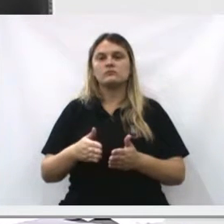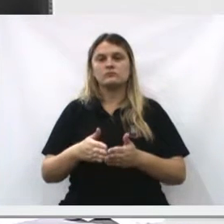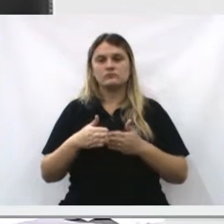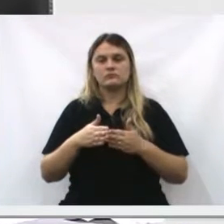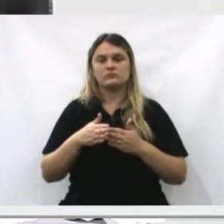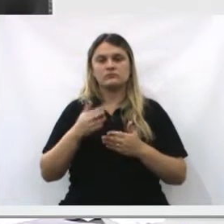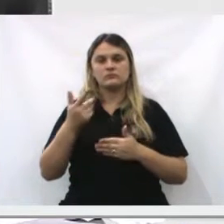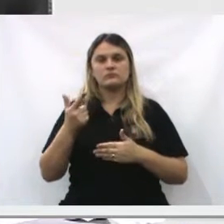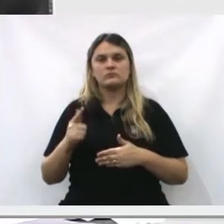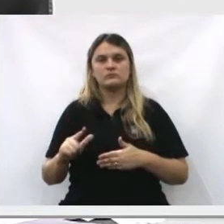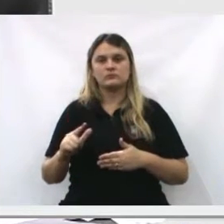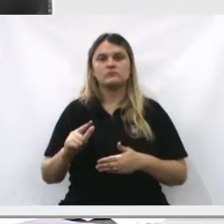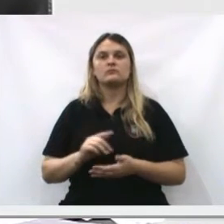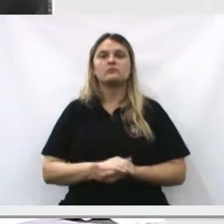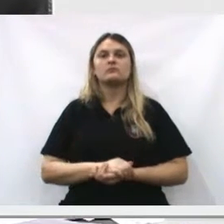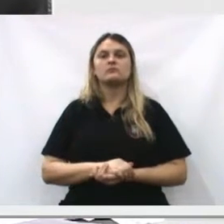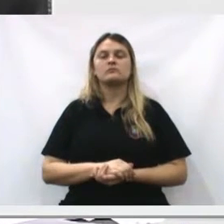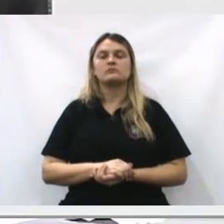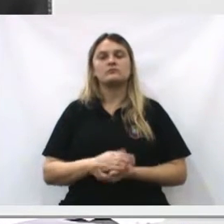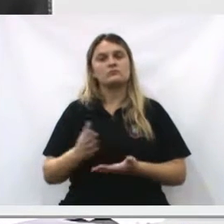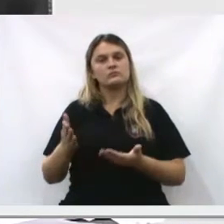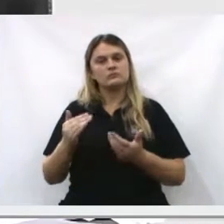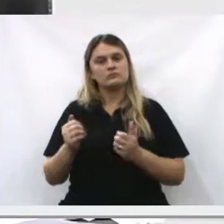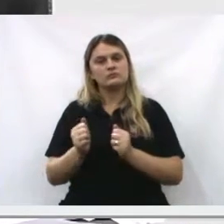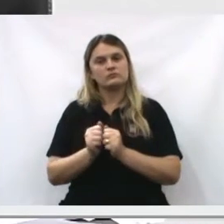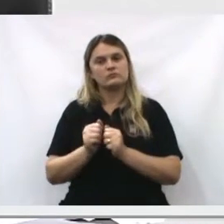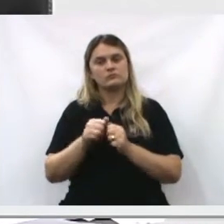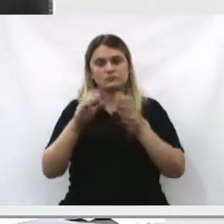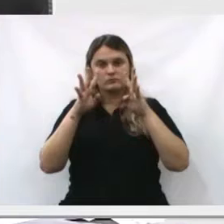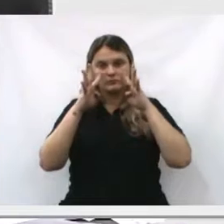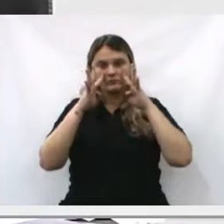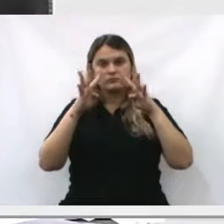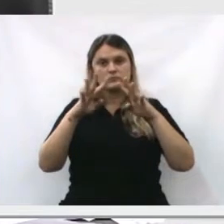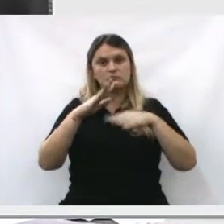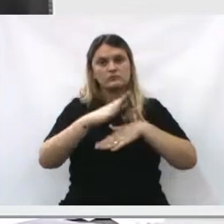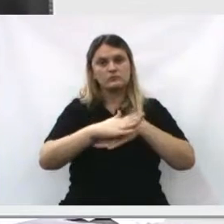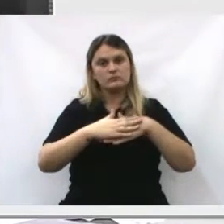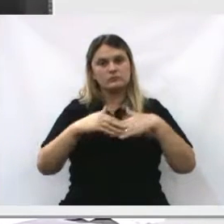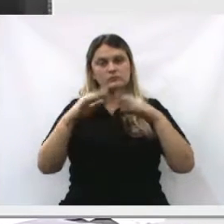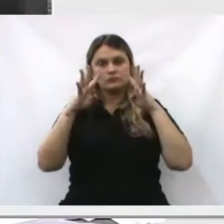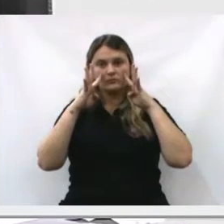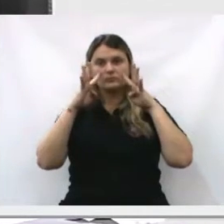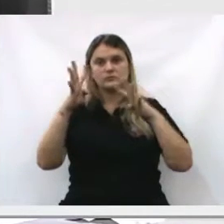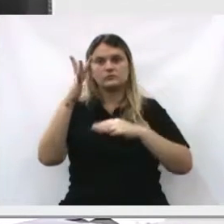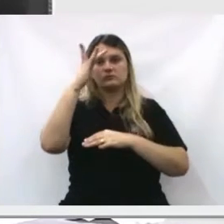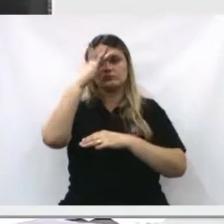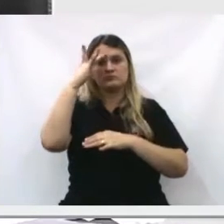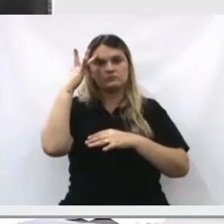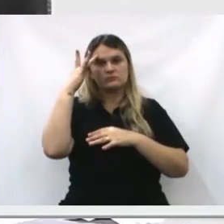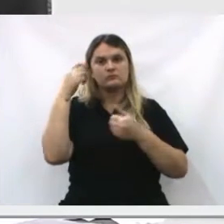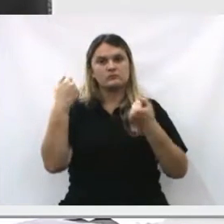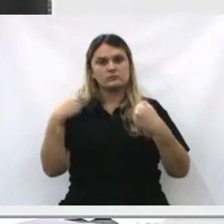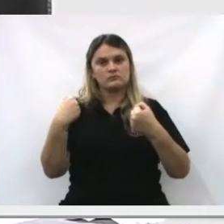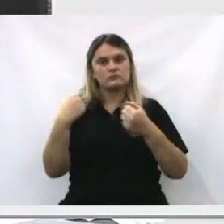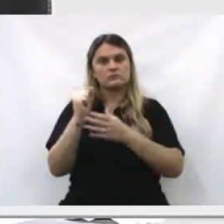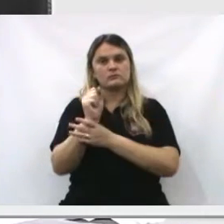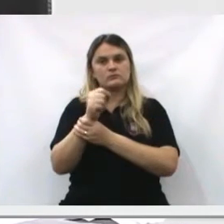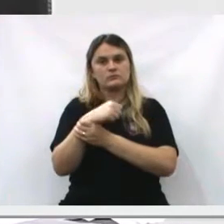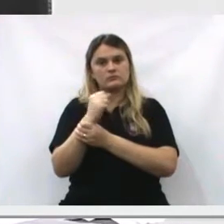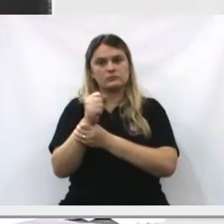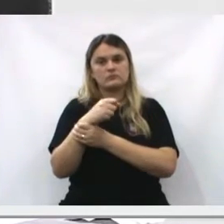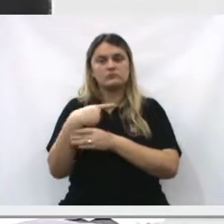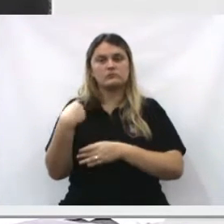Então, nosso apelo mais uma vez, vamos olhar com carinho essas pessoas.